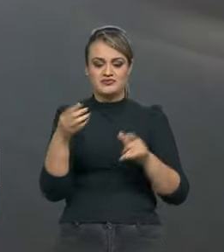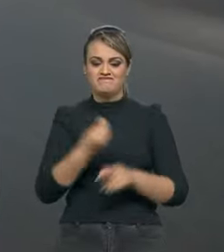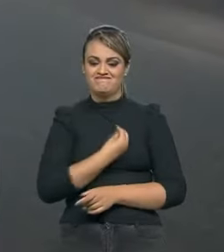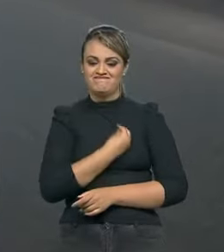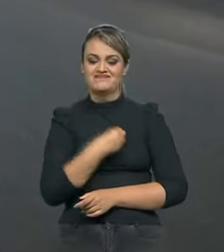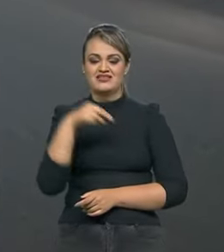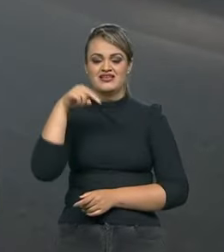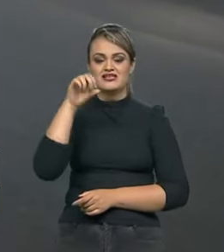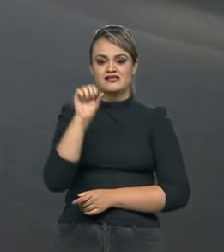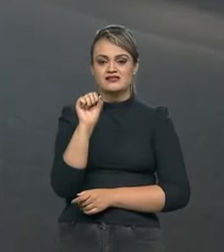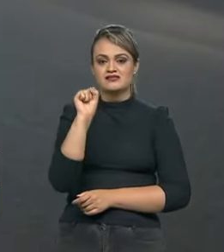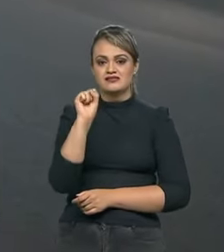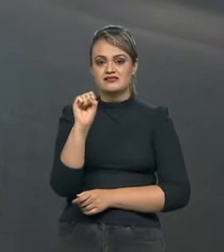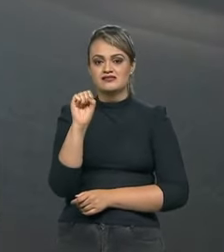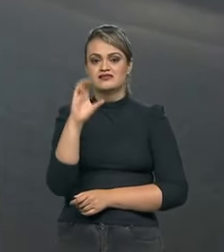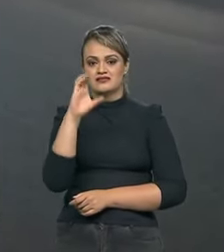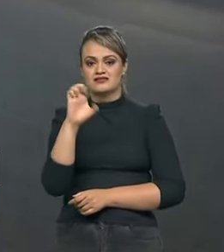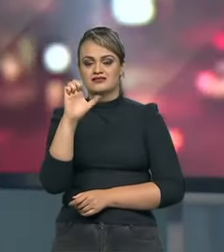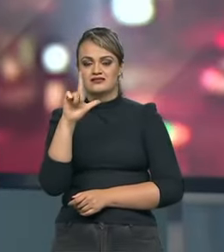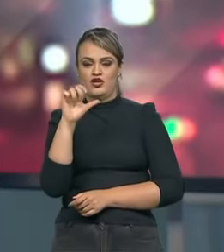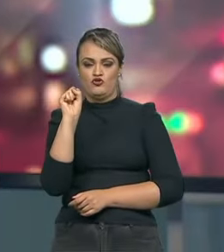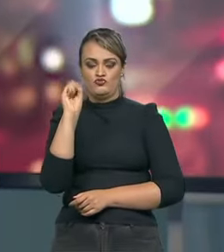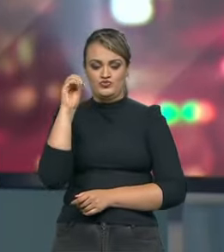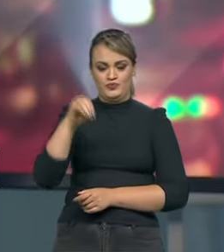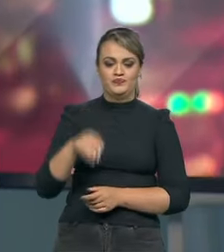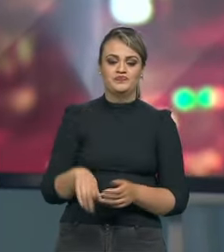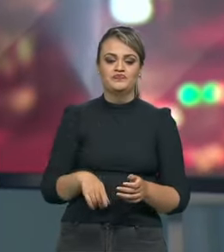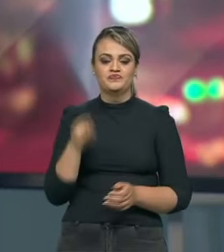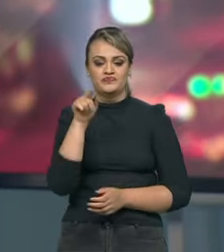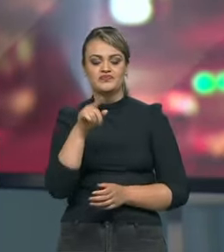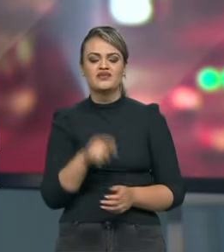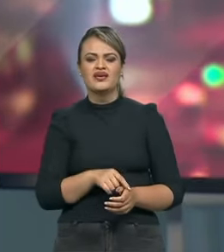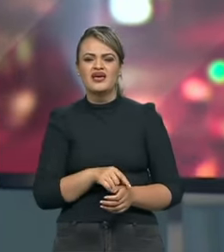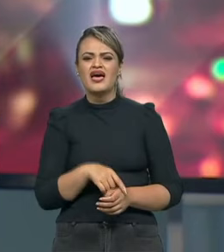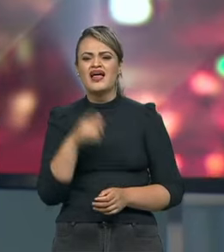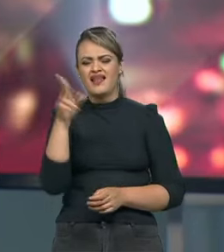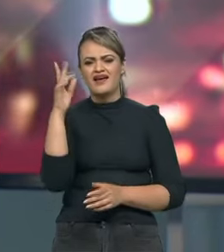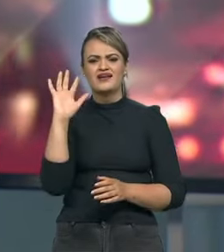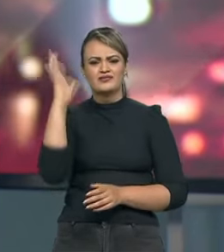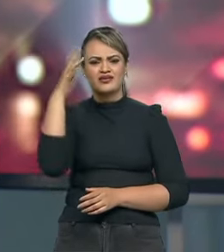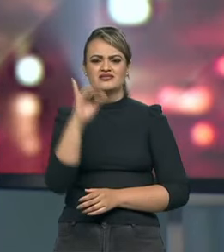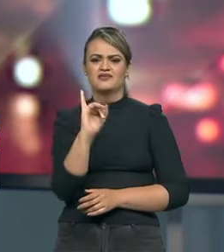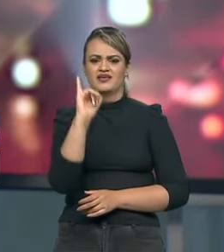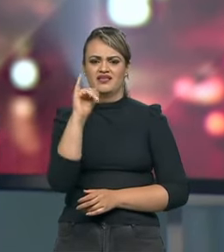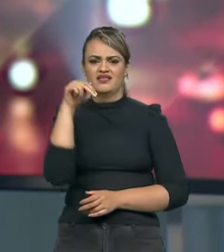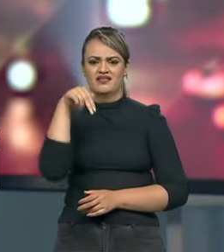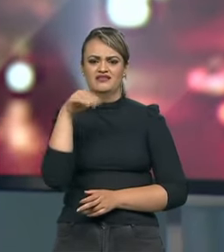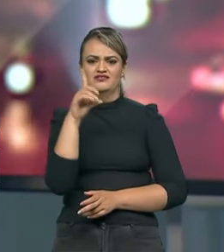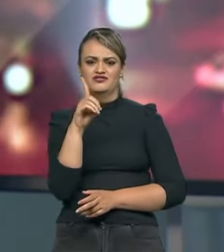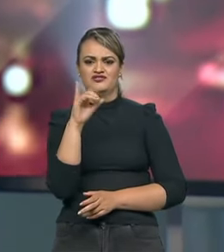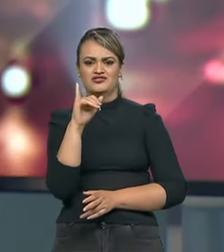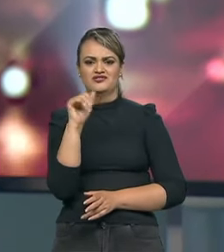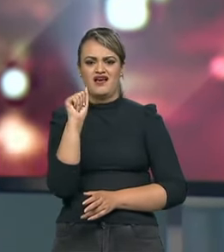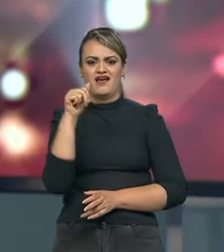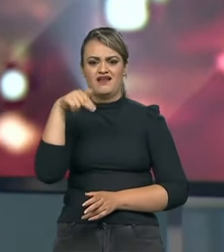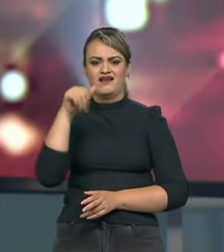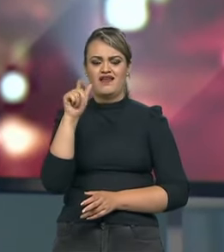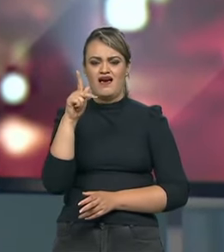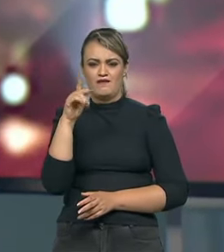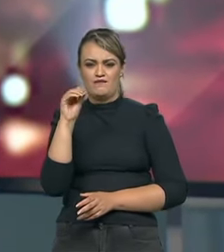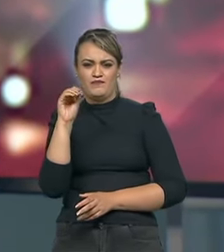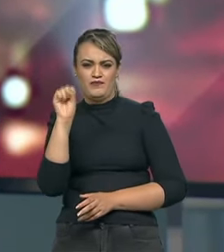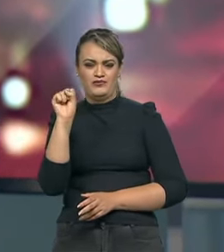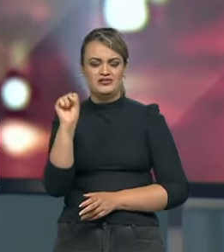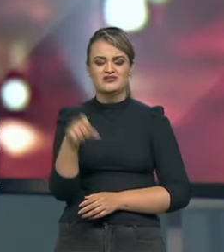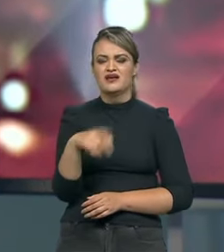Celso Miranda, qual é a sua segunda pergunta? Eu quero saber exatamente a respeito dessa história de Indianápolis, da sua passagem por lá. Tem um